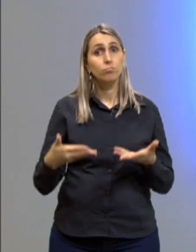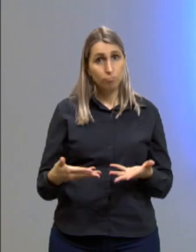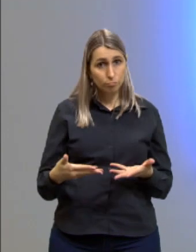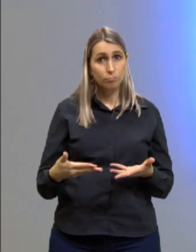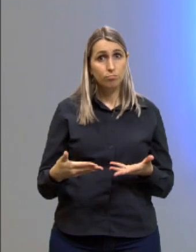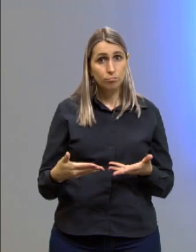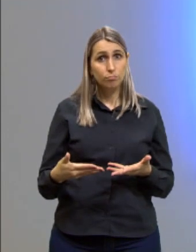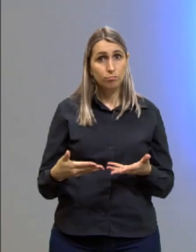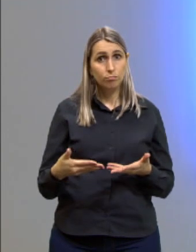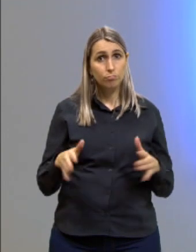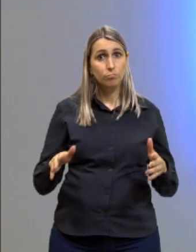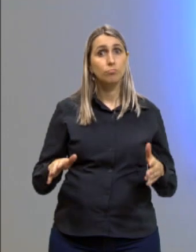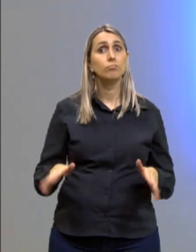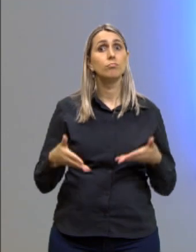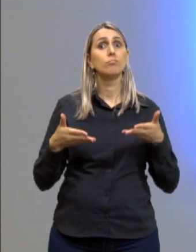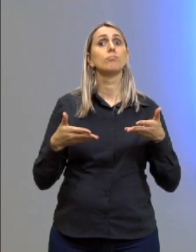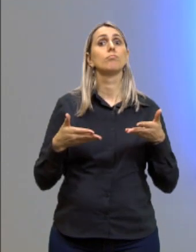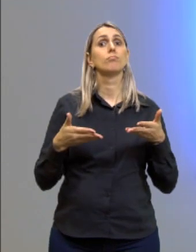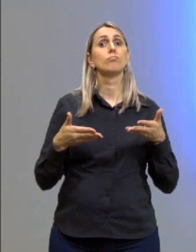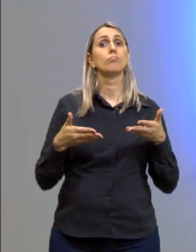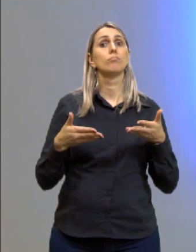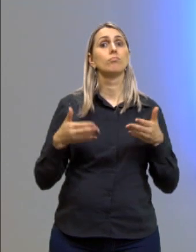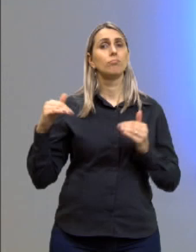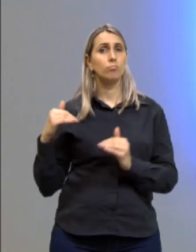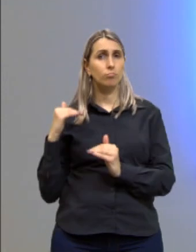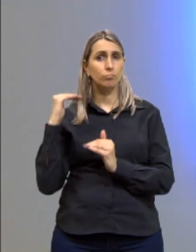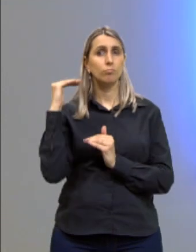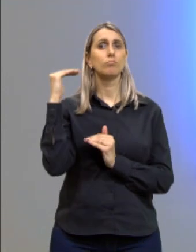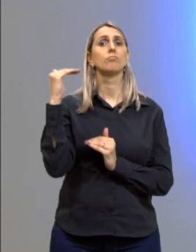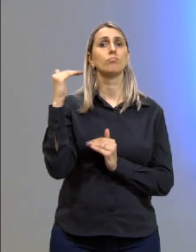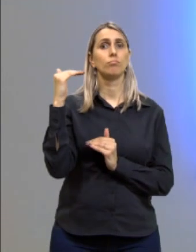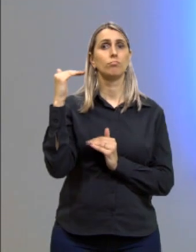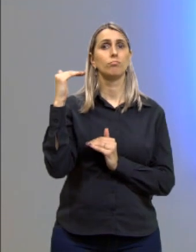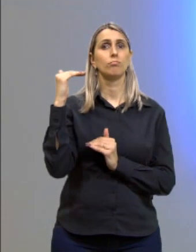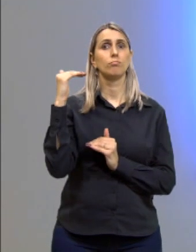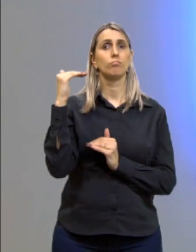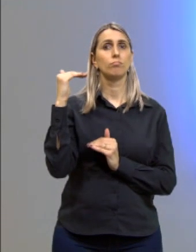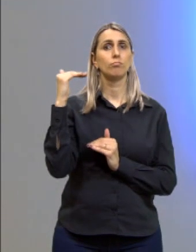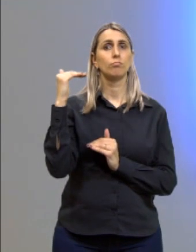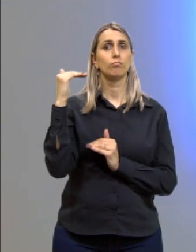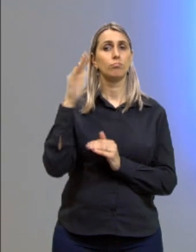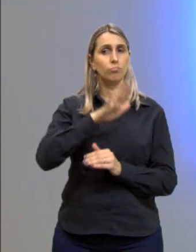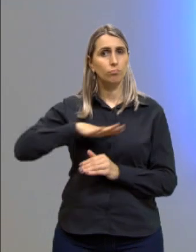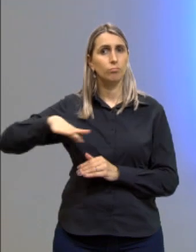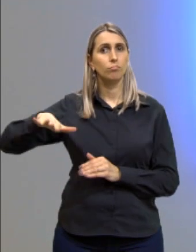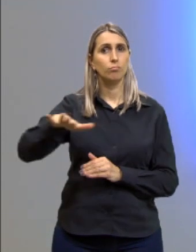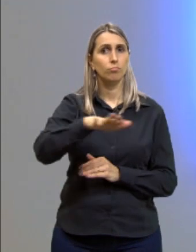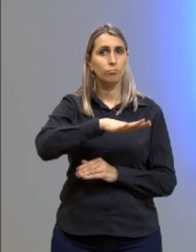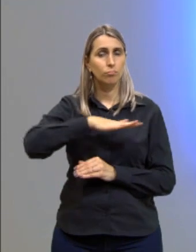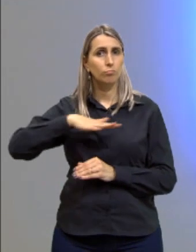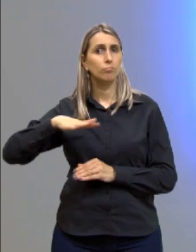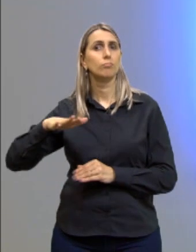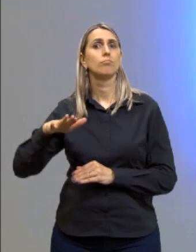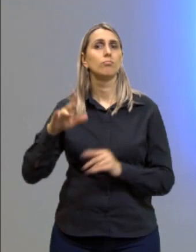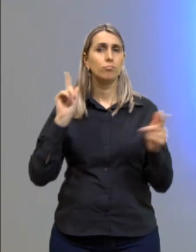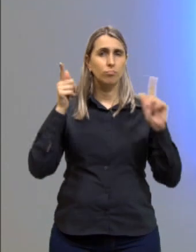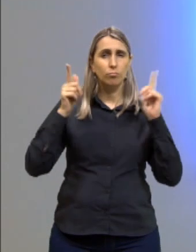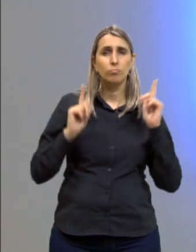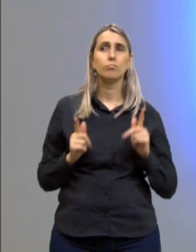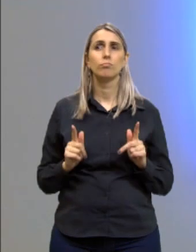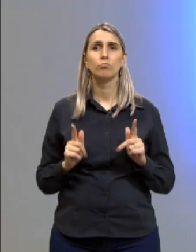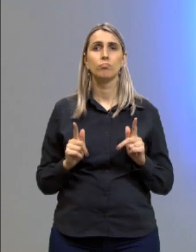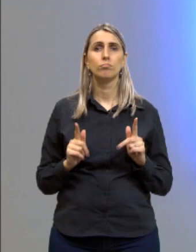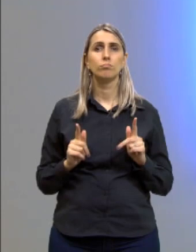fomentam a elitização dos ambientes de entretenimento